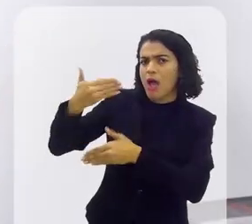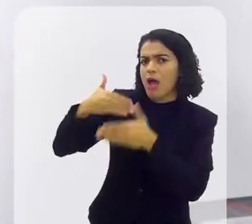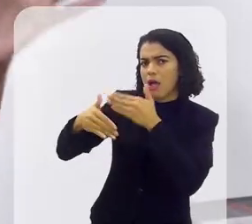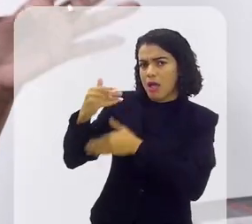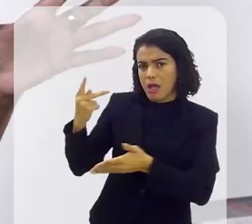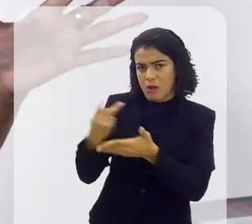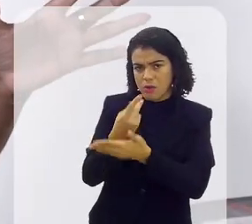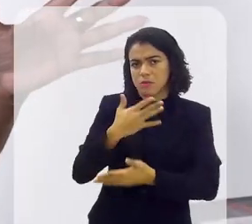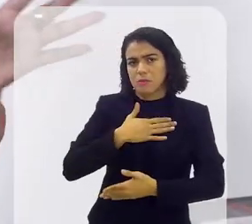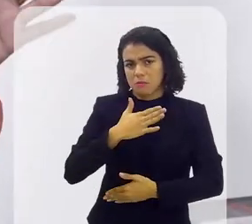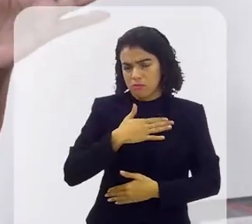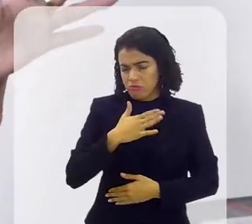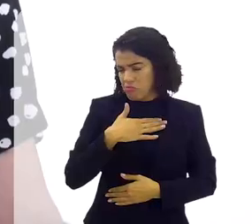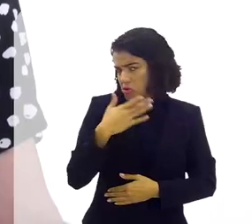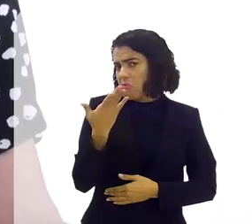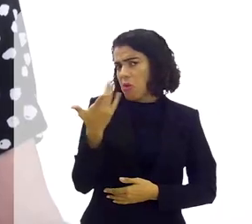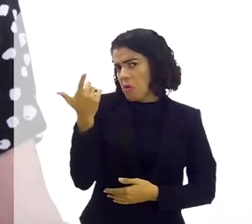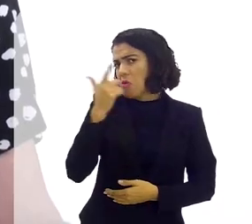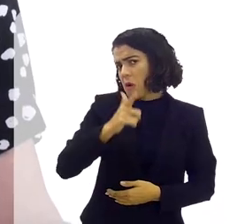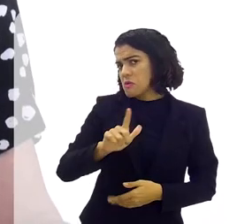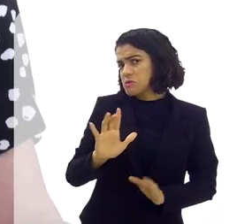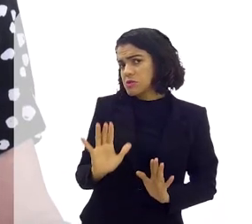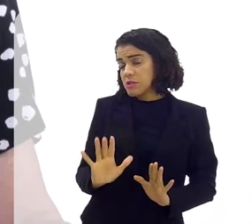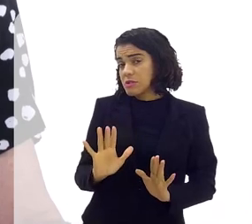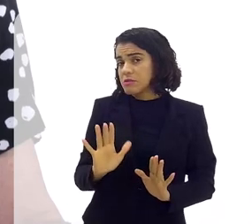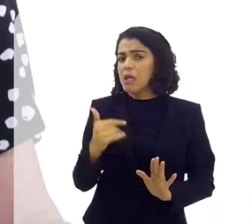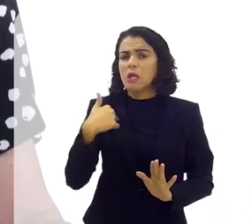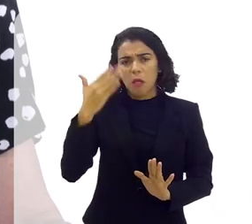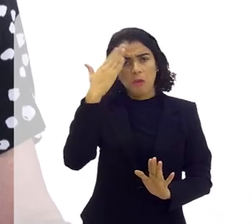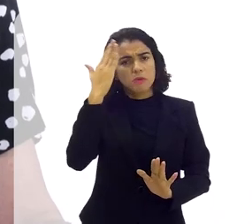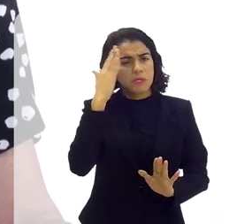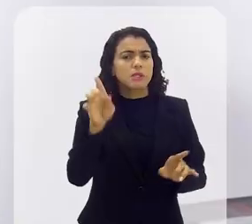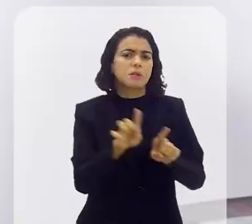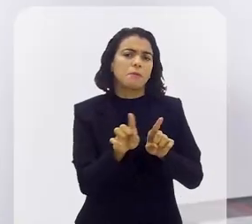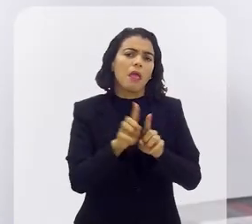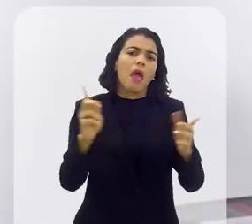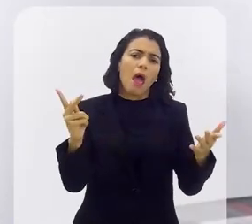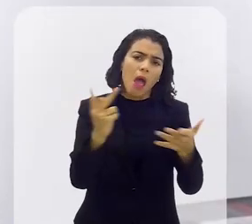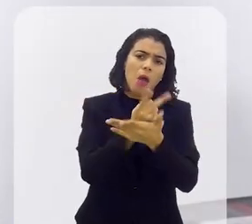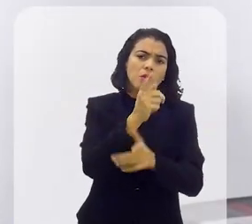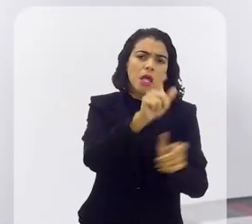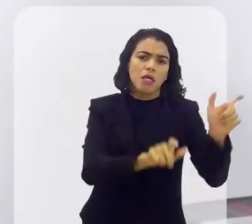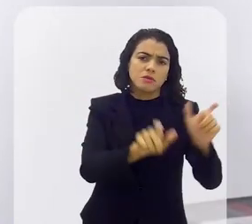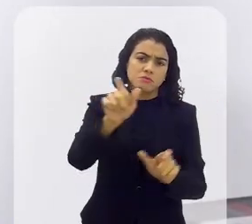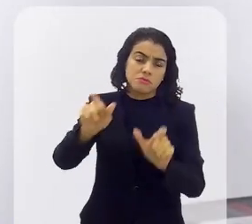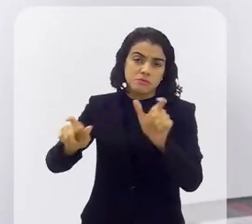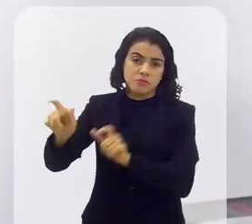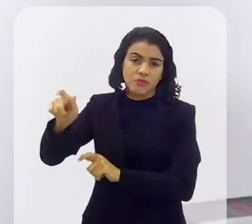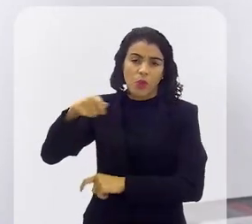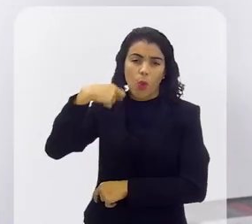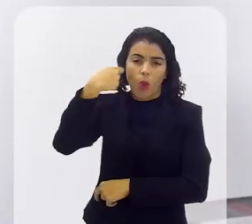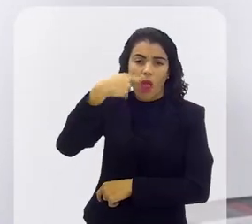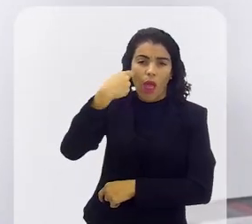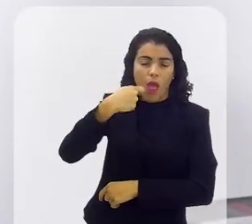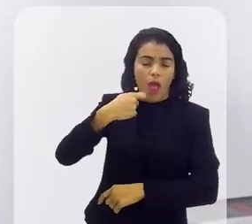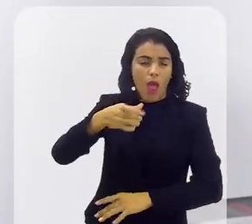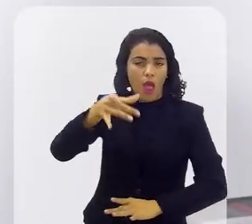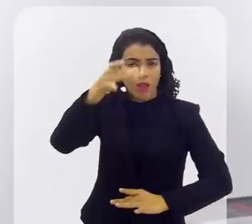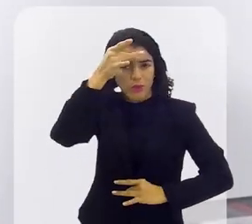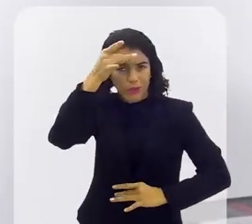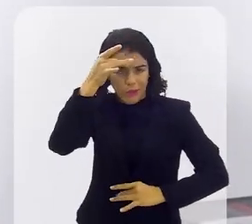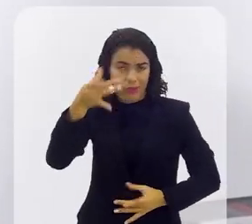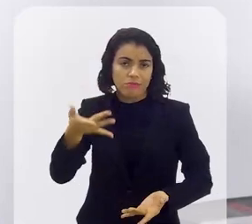mas já aconteceu comigo e fui e como eu sei que acontece com alguns atores que eles estão